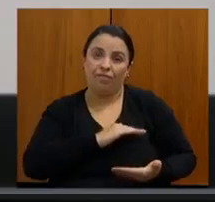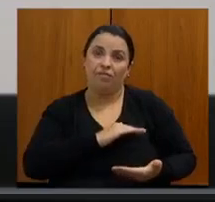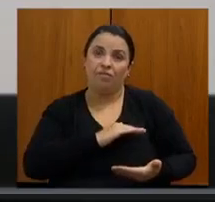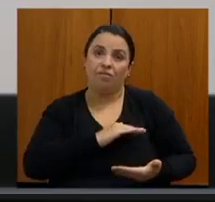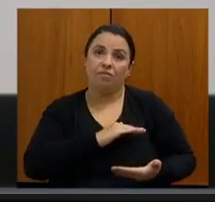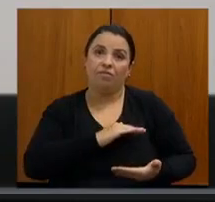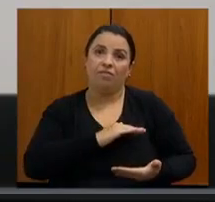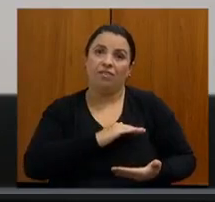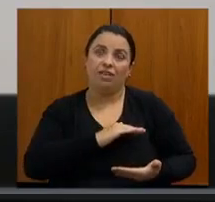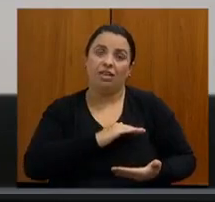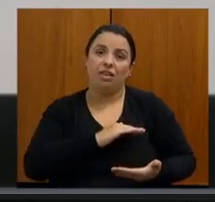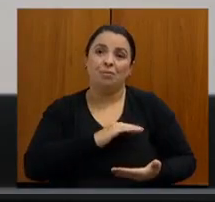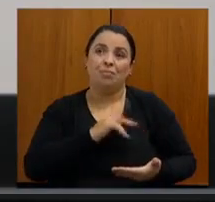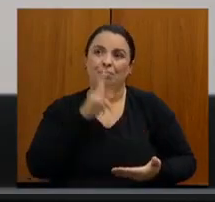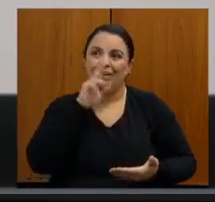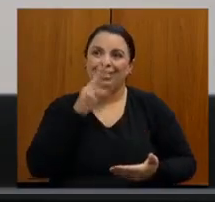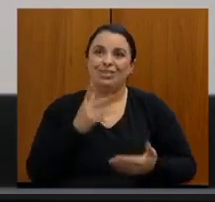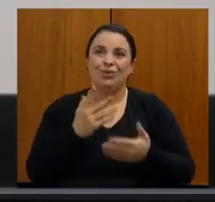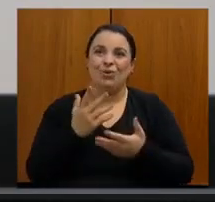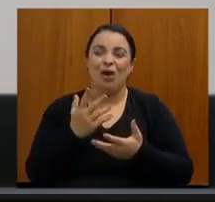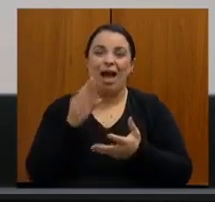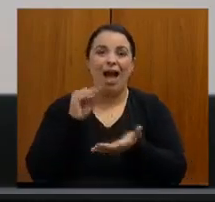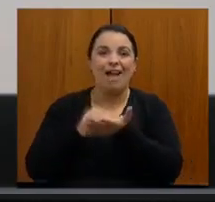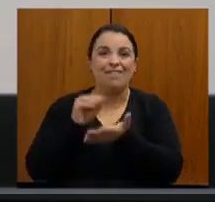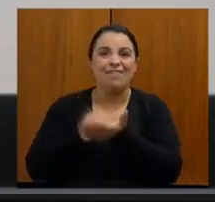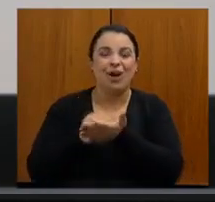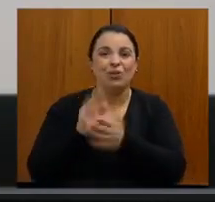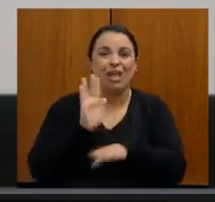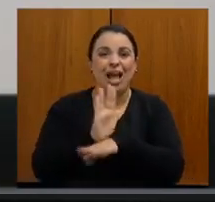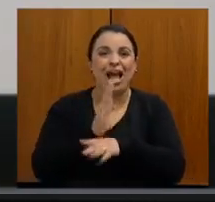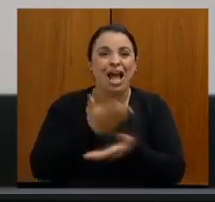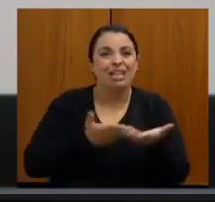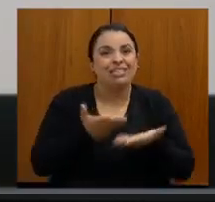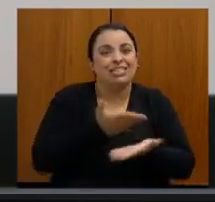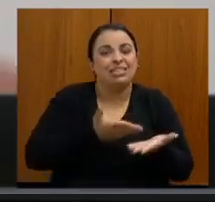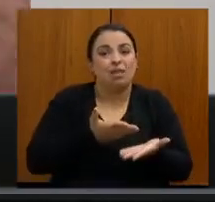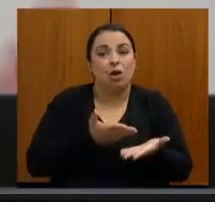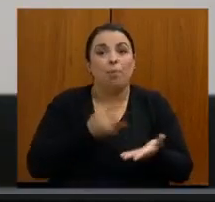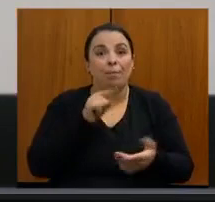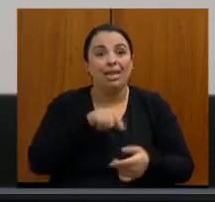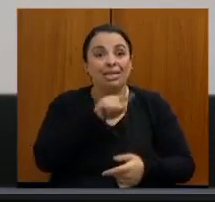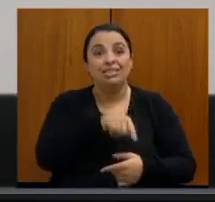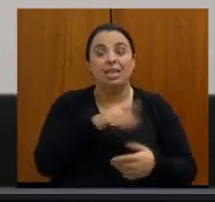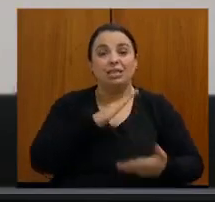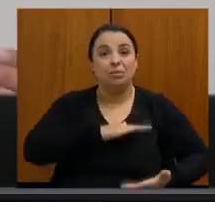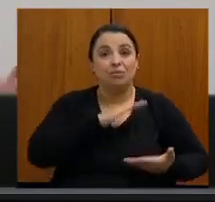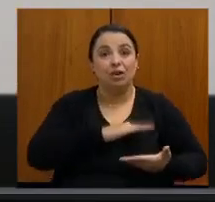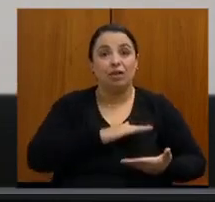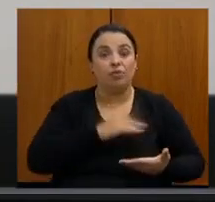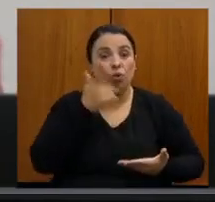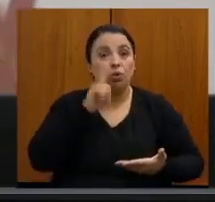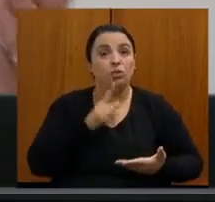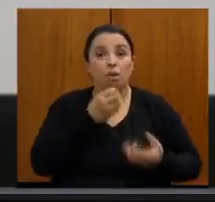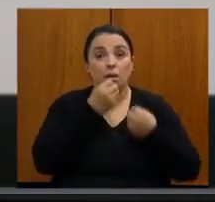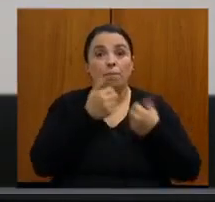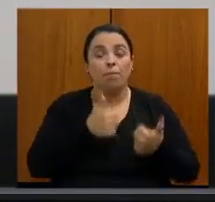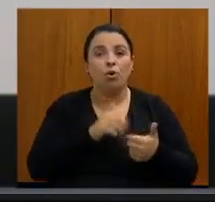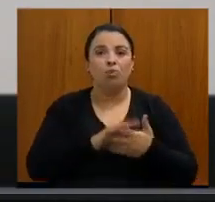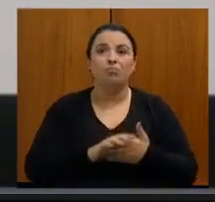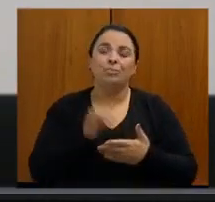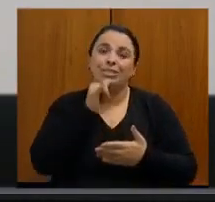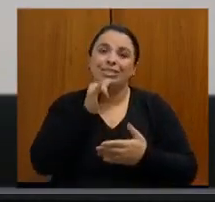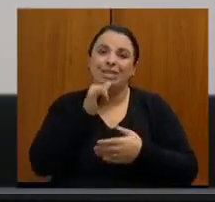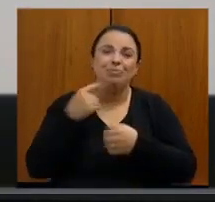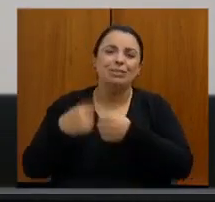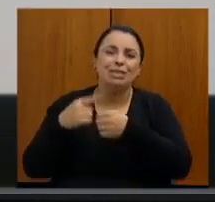um vazio assistencial. É aquele paciente de uma cidadezinha pequena, lá no norte de Minas, onde não tem mamógrafo, onde não adianta colocar um